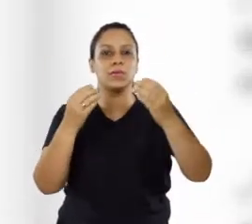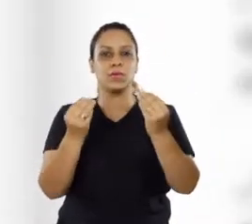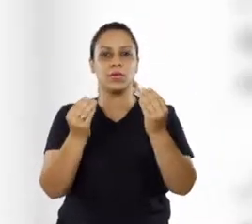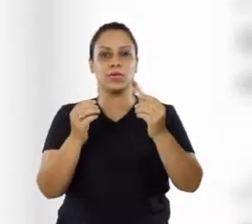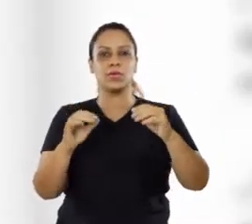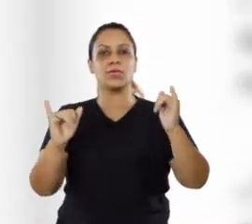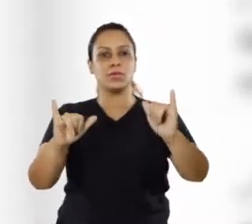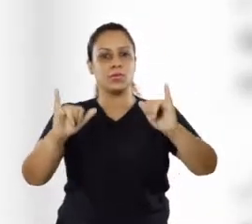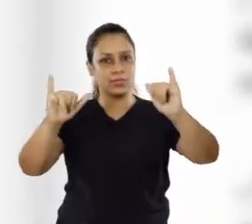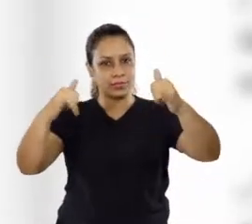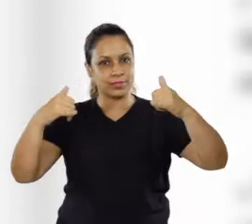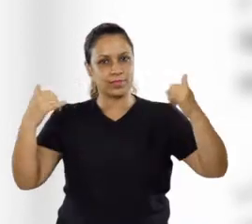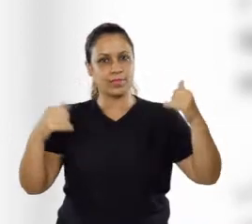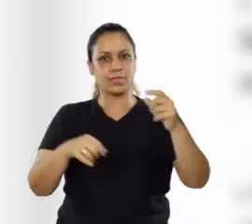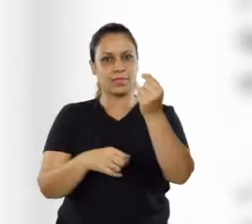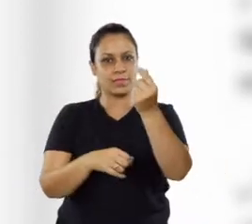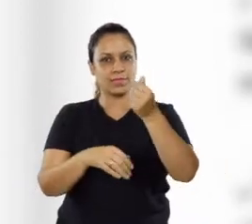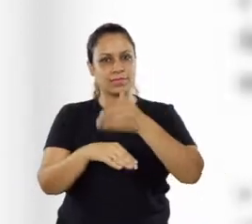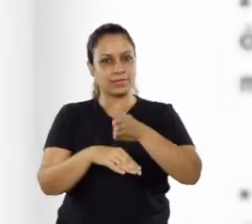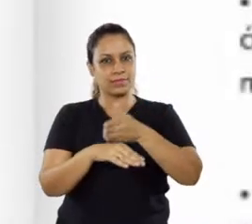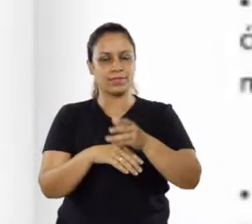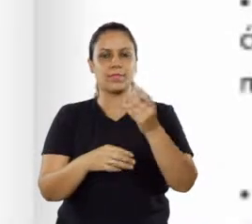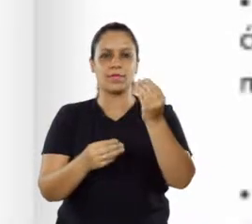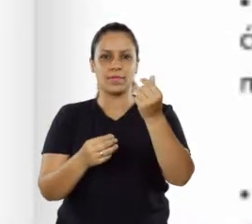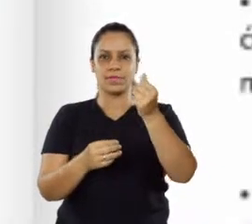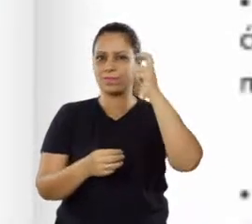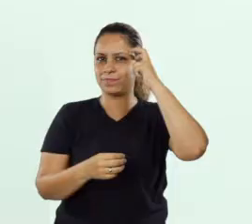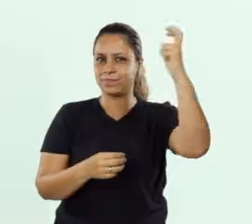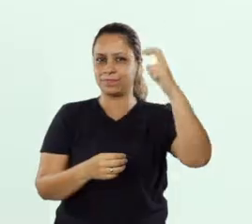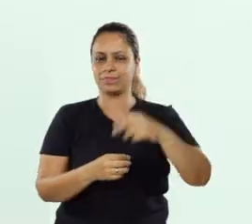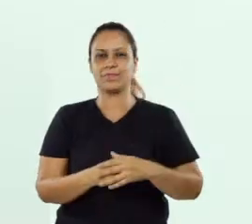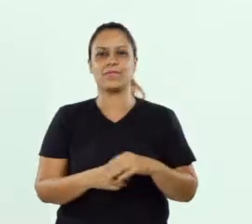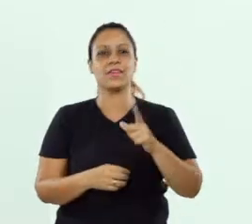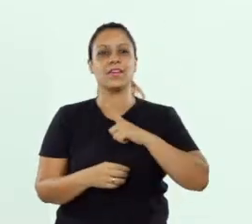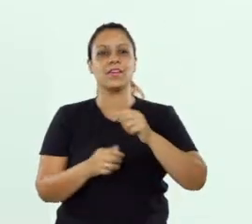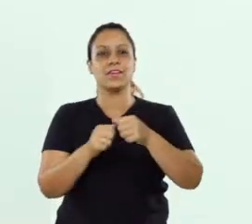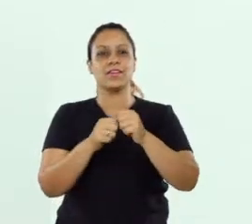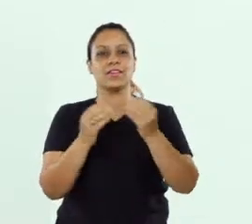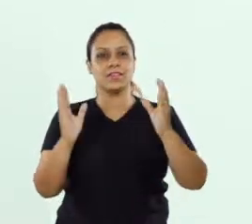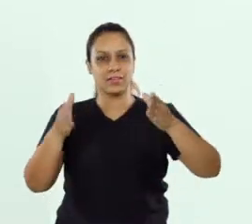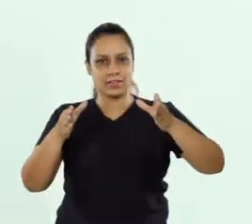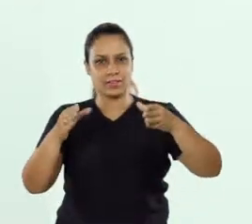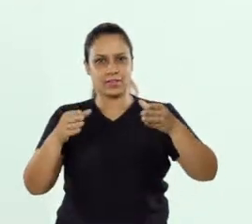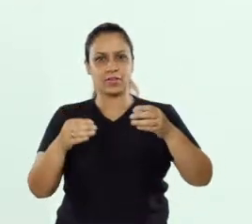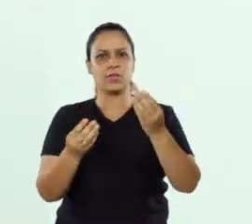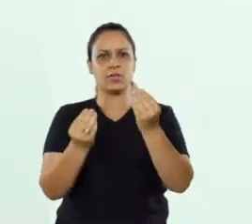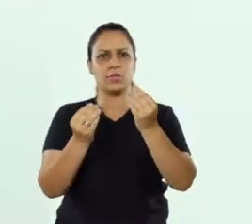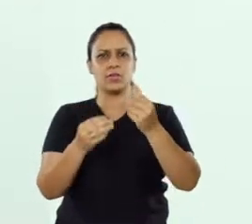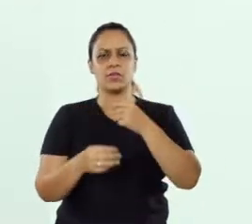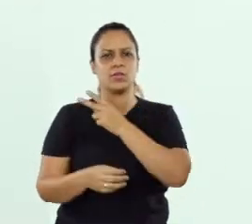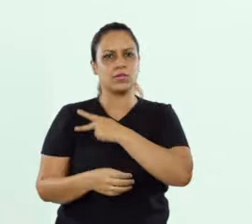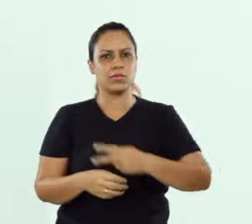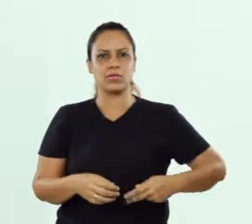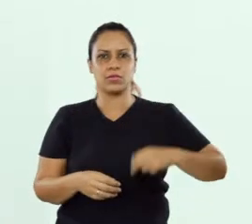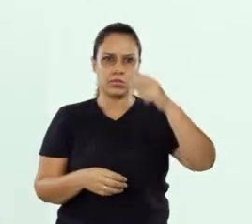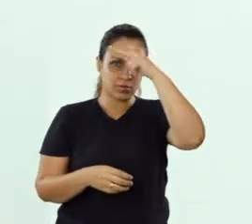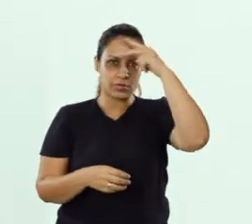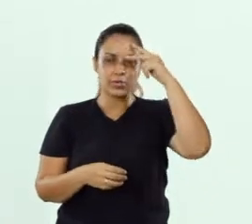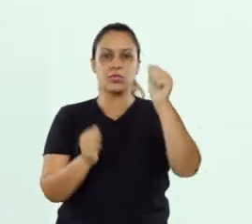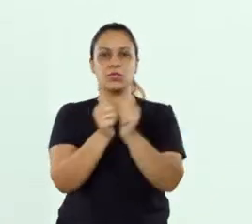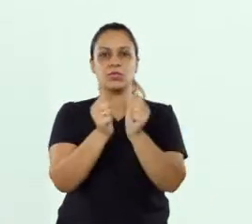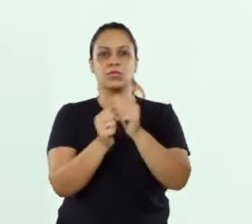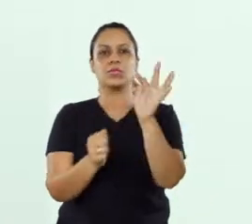áreas de tecnologia, economia solidária e economia criativa. E criar o Instituto Municipal de Inovação em parceria com